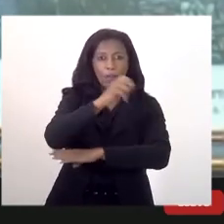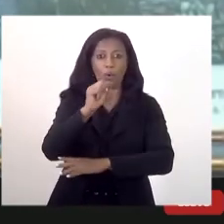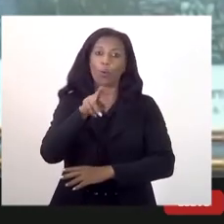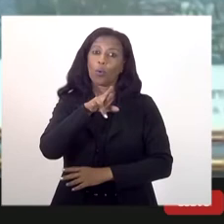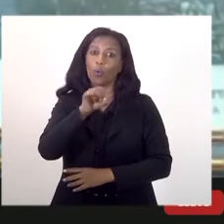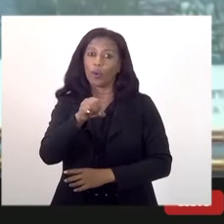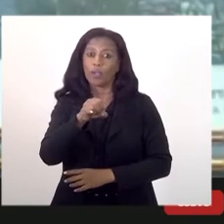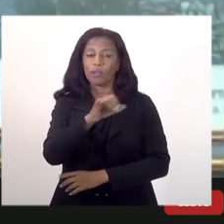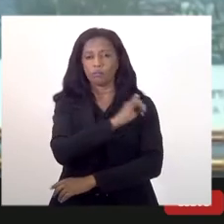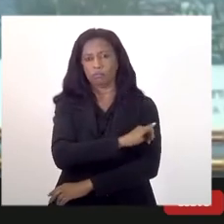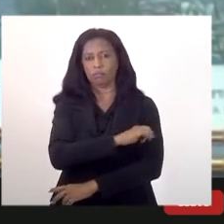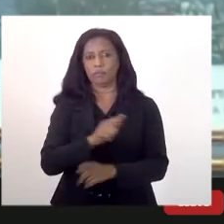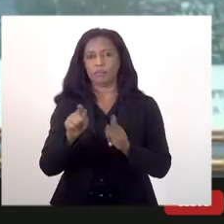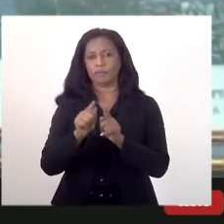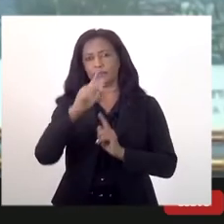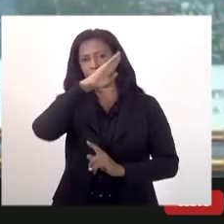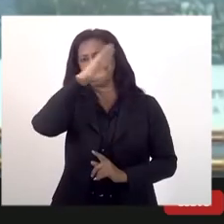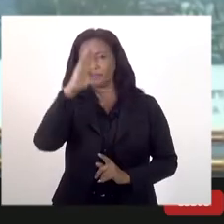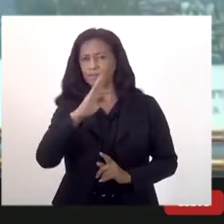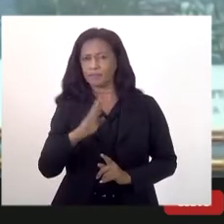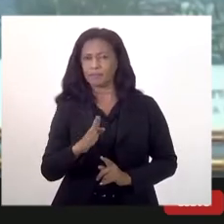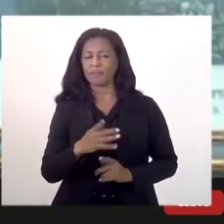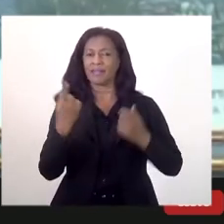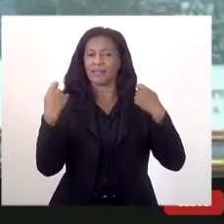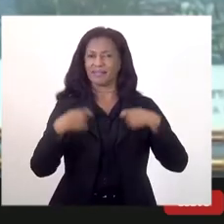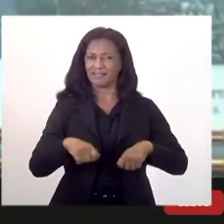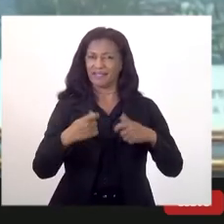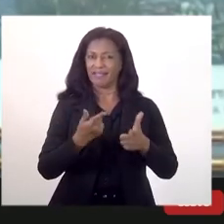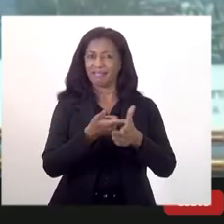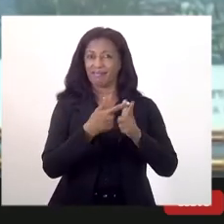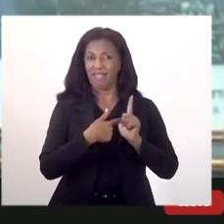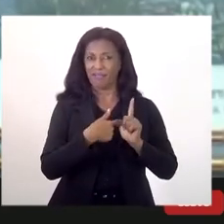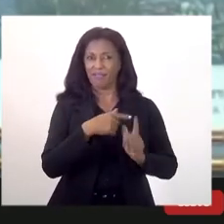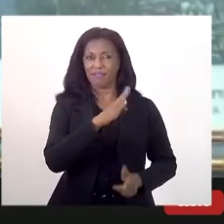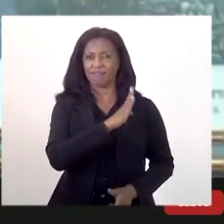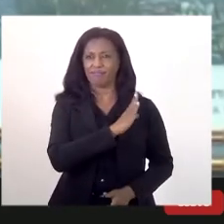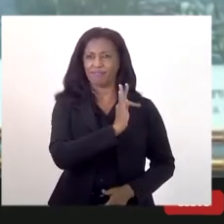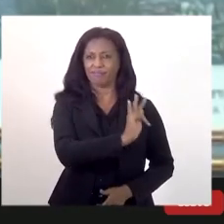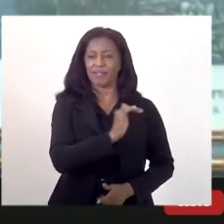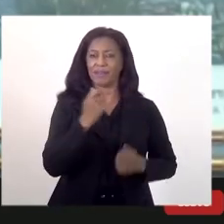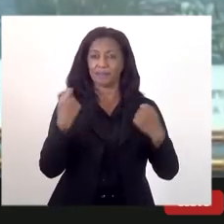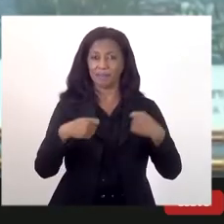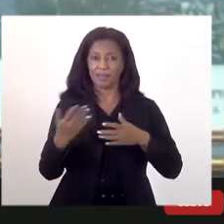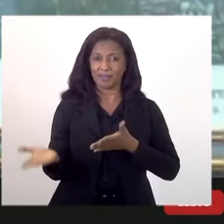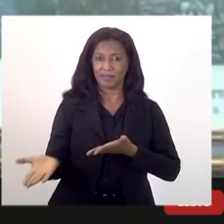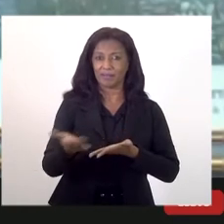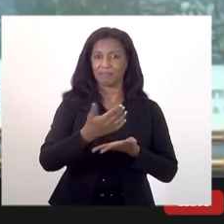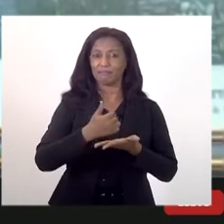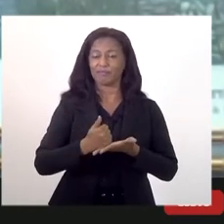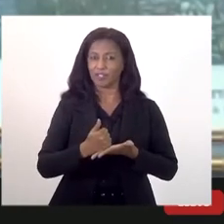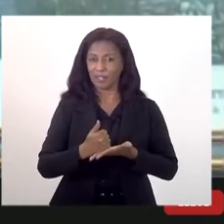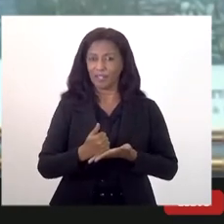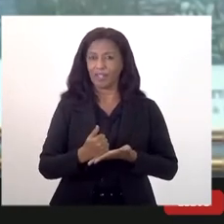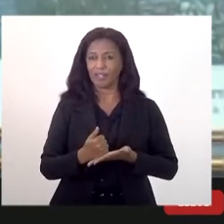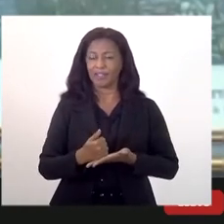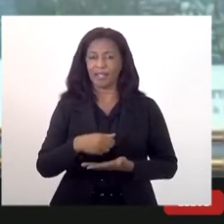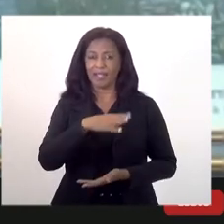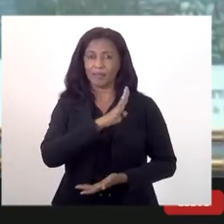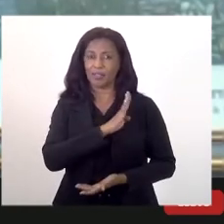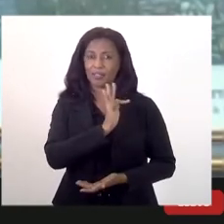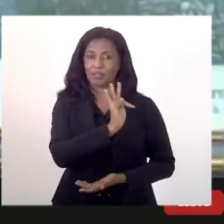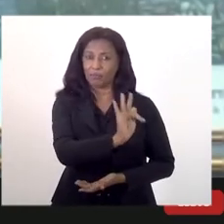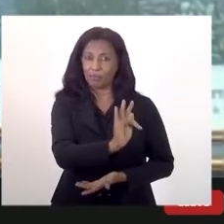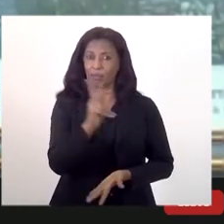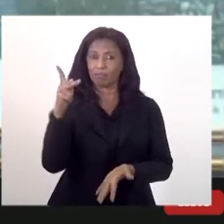Janeiro e o Brasil devem abaixar da Fluminense isso, nós precisamos resgatar e uma forma de resgatar a Baixada Fluminense